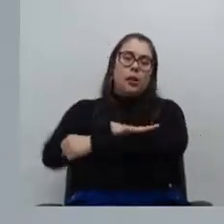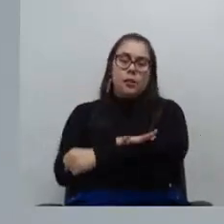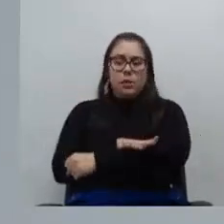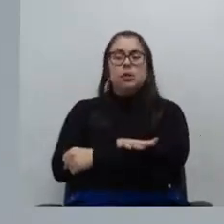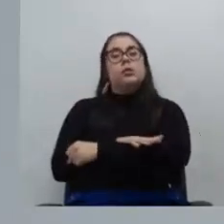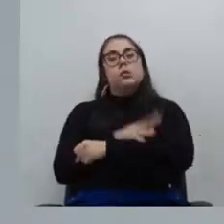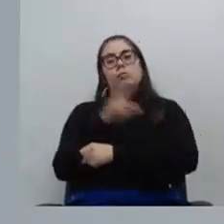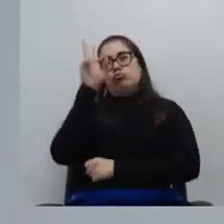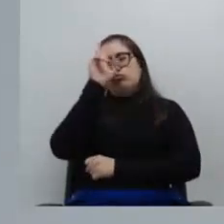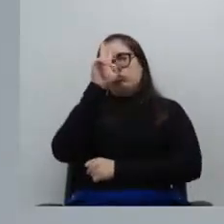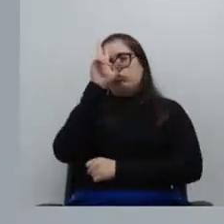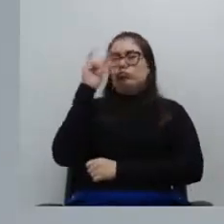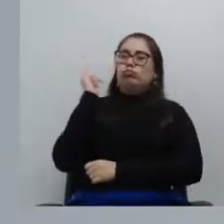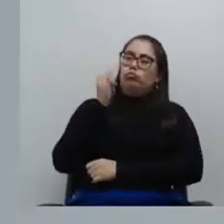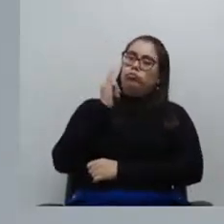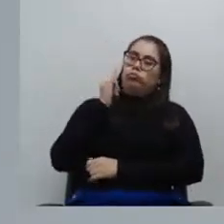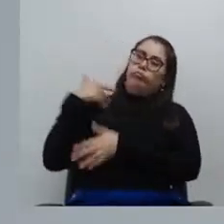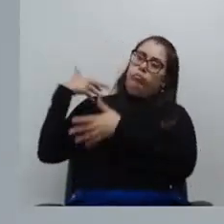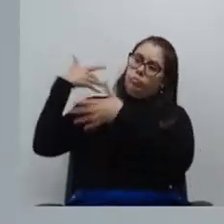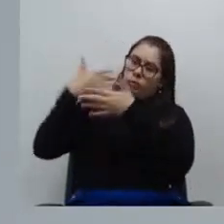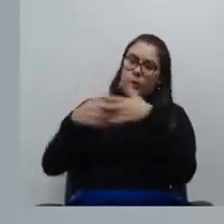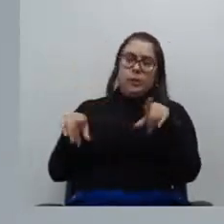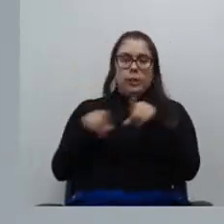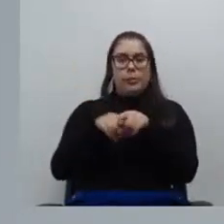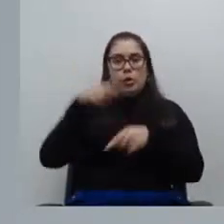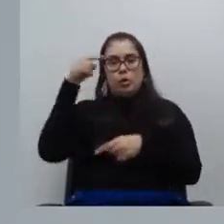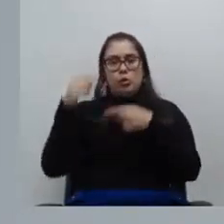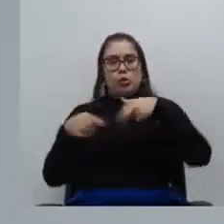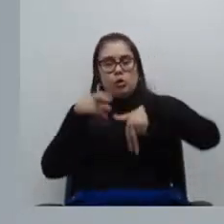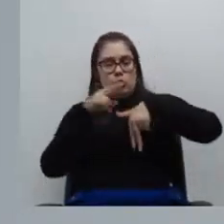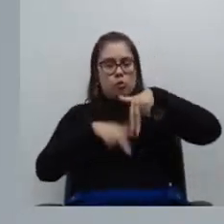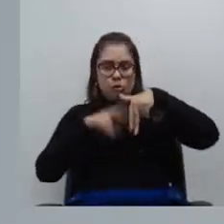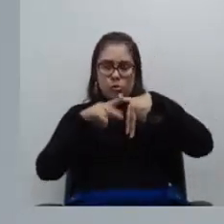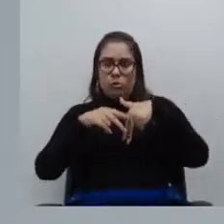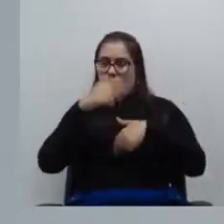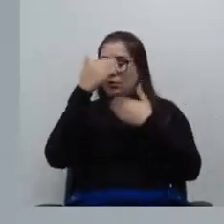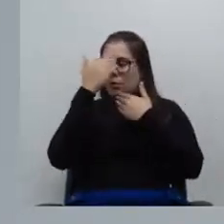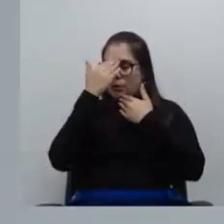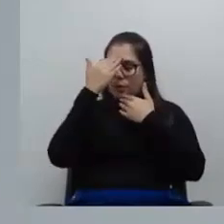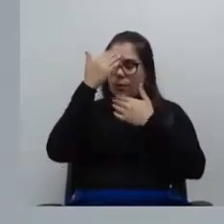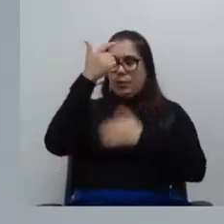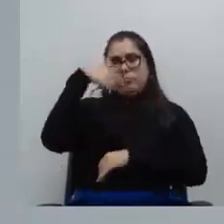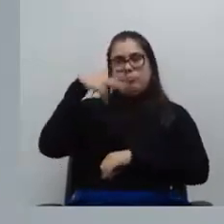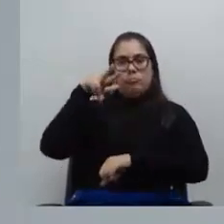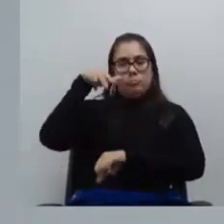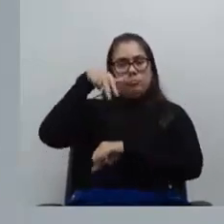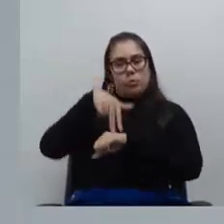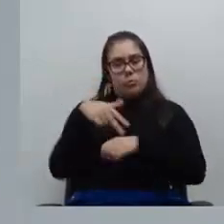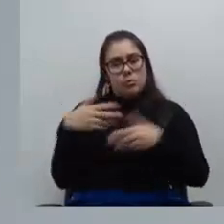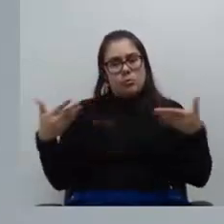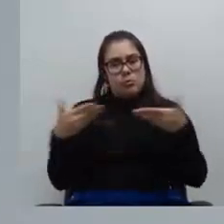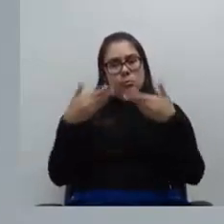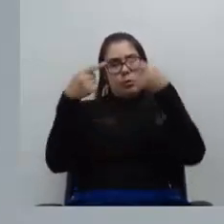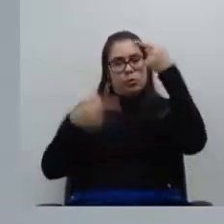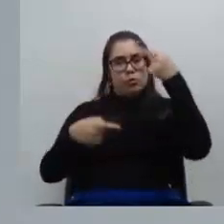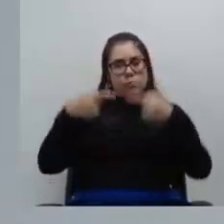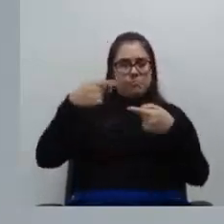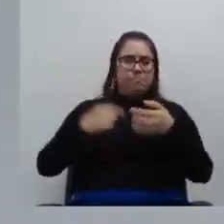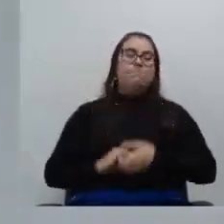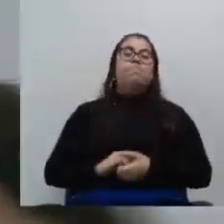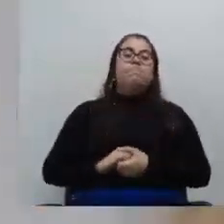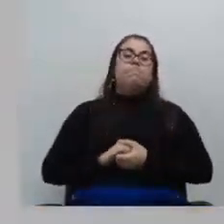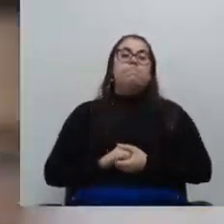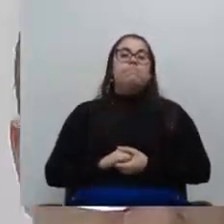discussão histórica, mas também as discussões de gênero. Eu agradeço e me coloco aqui à disposição então para fazer essas discussões. Obrigada.